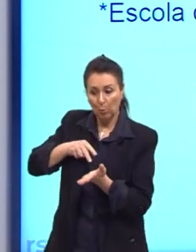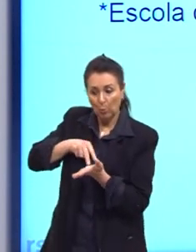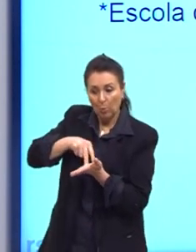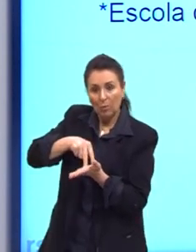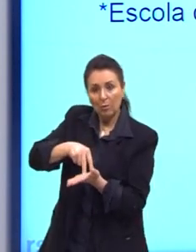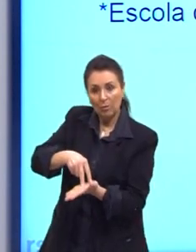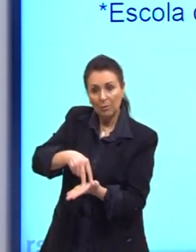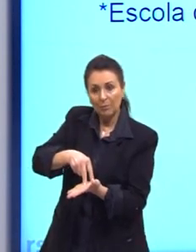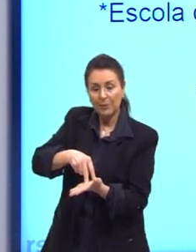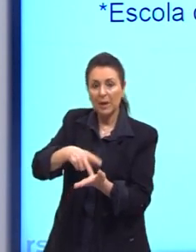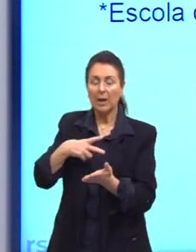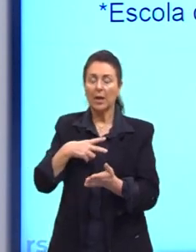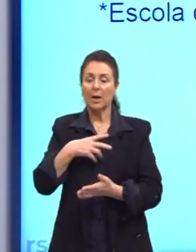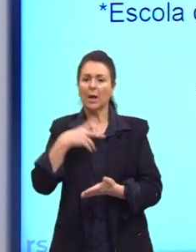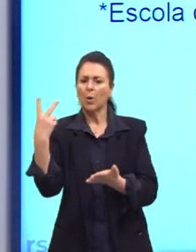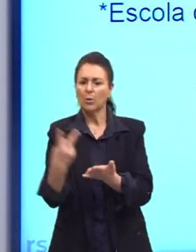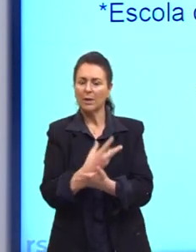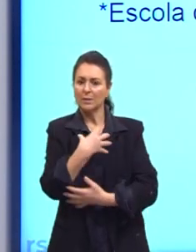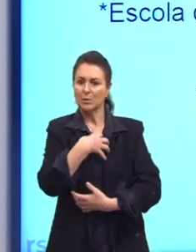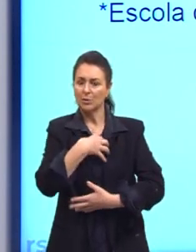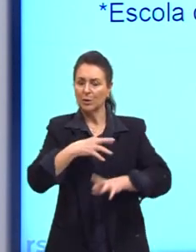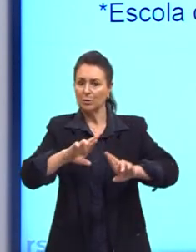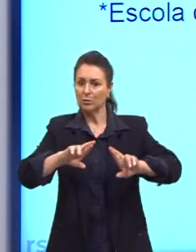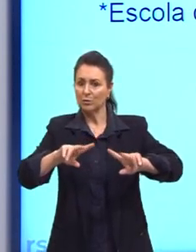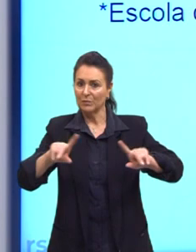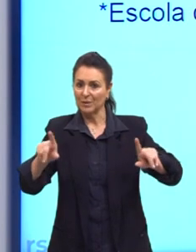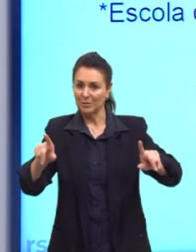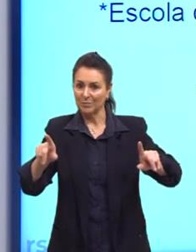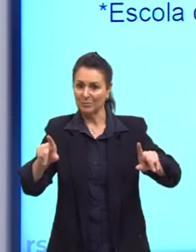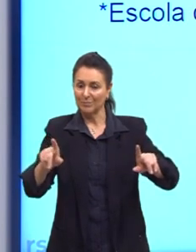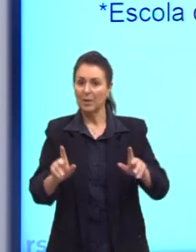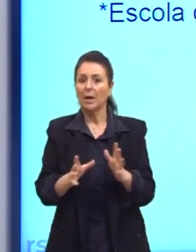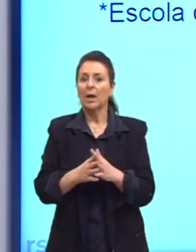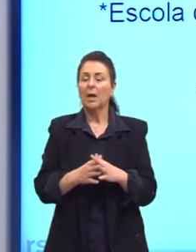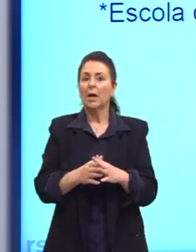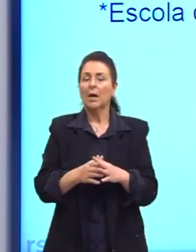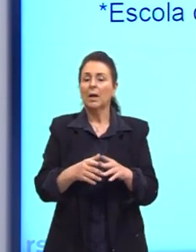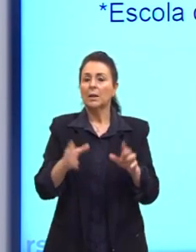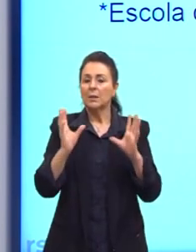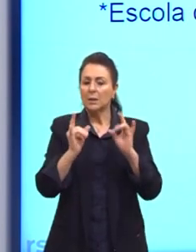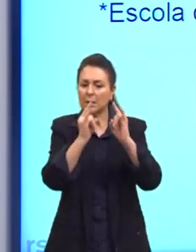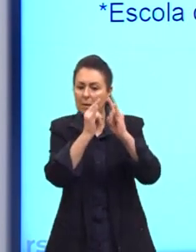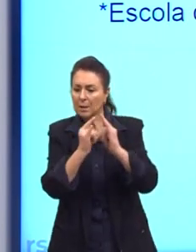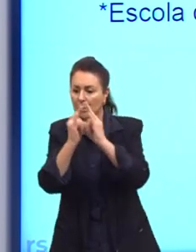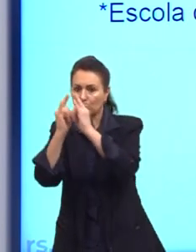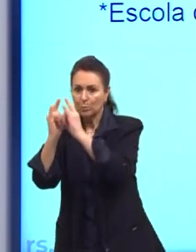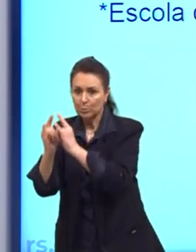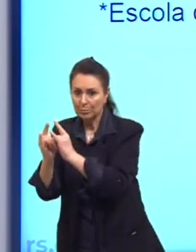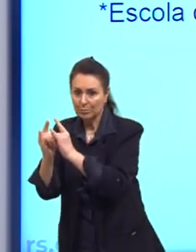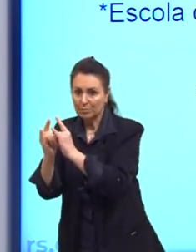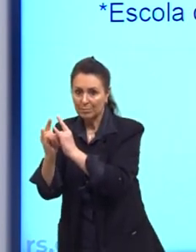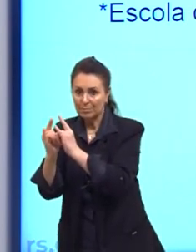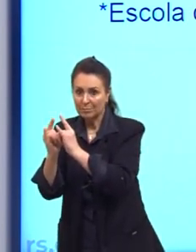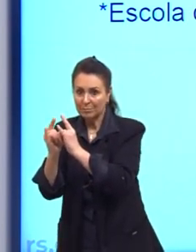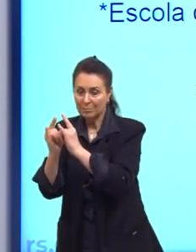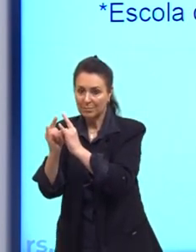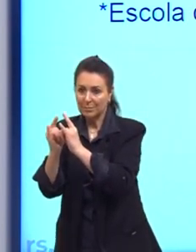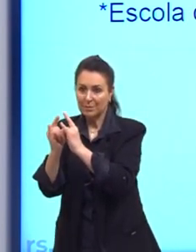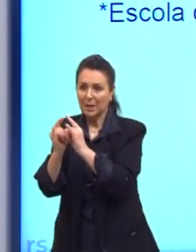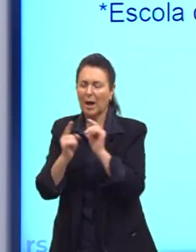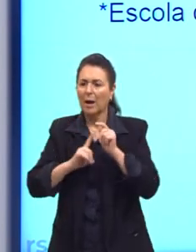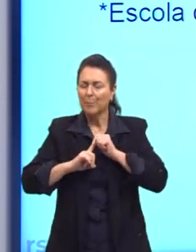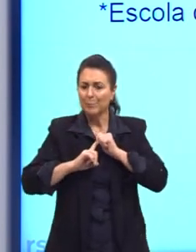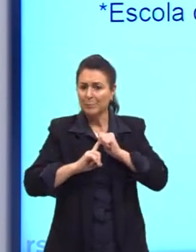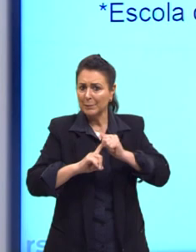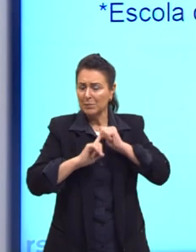aconteceria de formas diferentes, como realmente está acontecendo, entre uma das discussões. Aqui, principalmente,